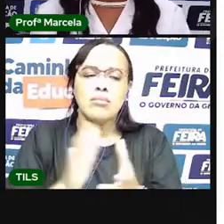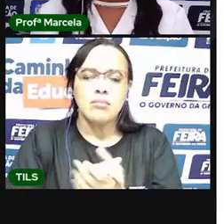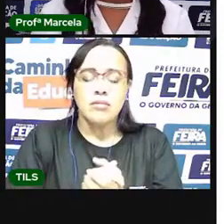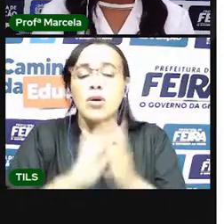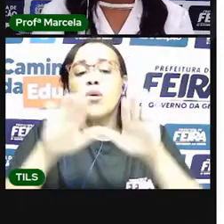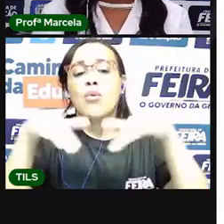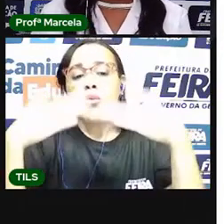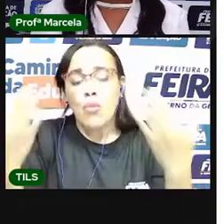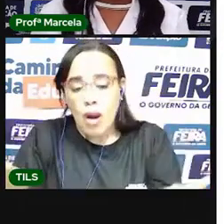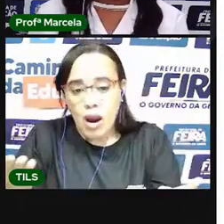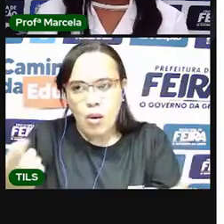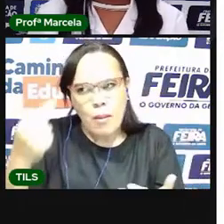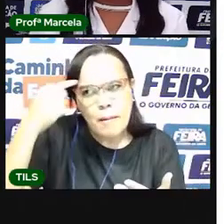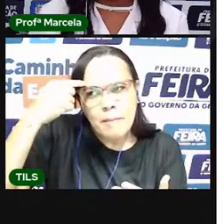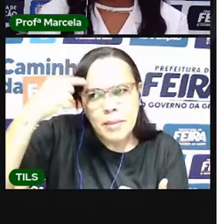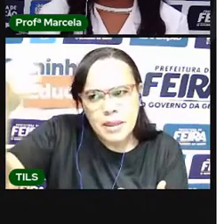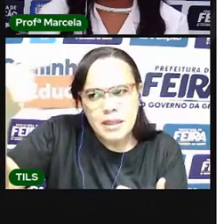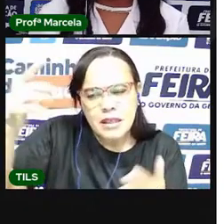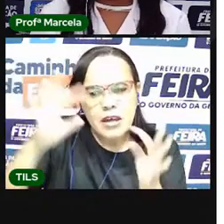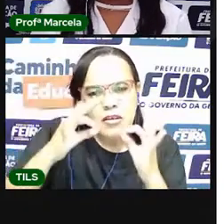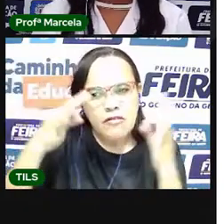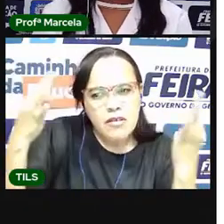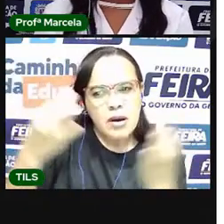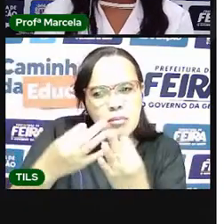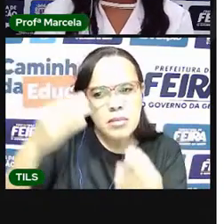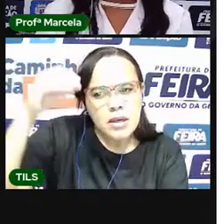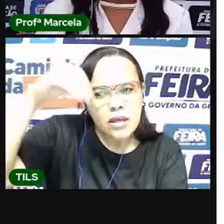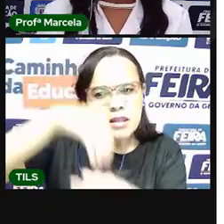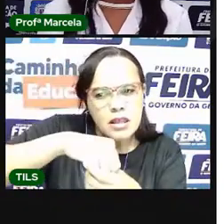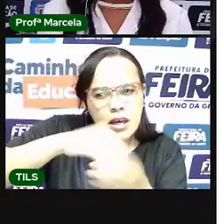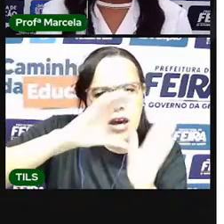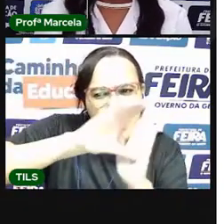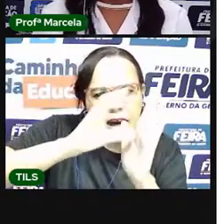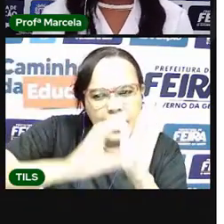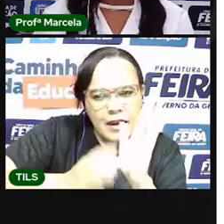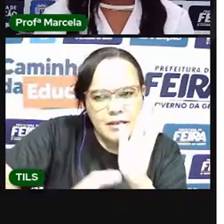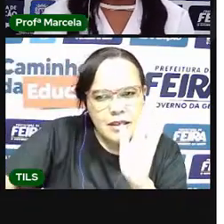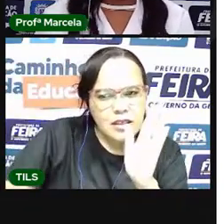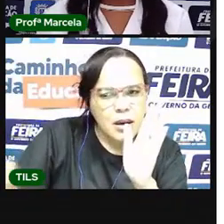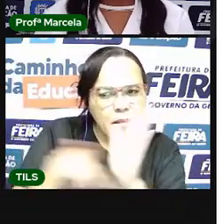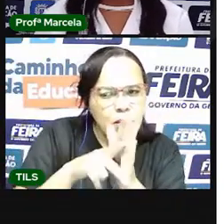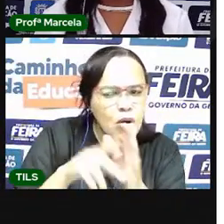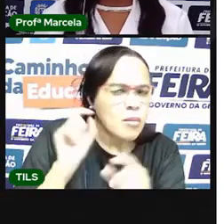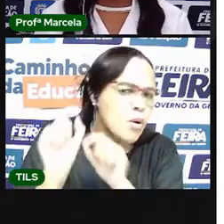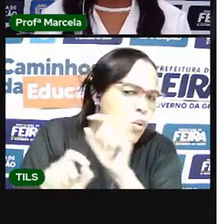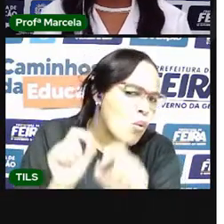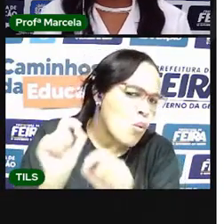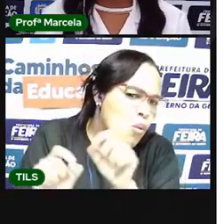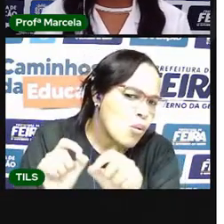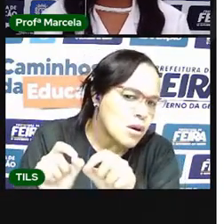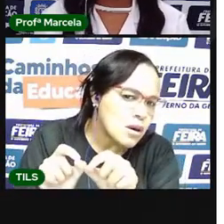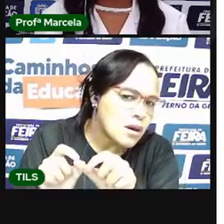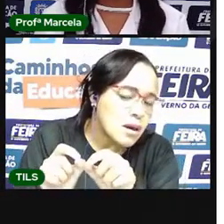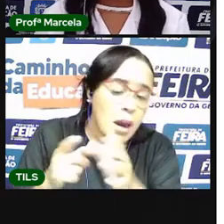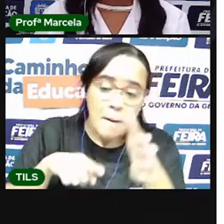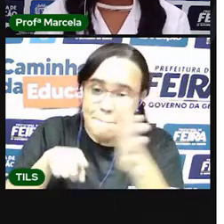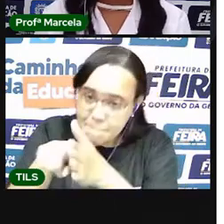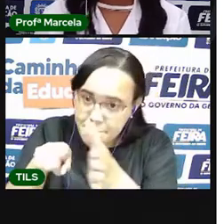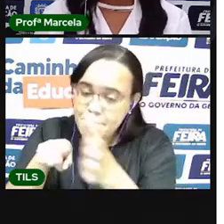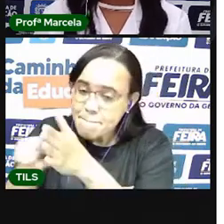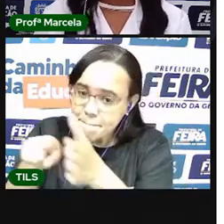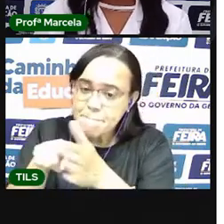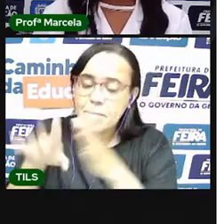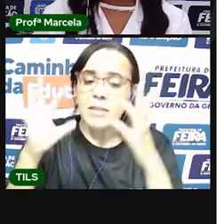Pense sobre as características que a gente já enumerou aqui. Converse com seus familiares e veja. Tente descobrir